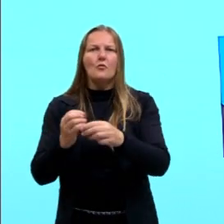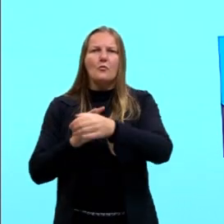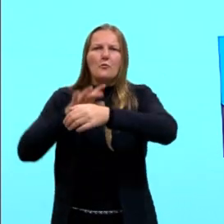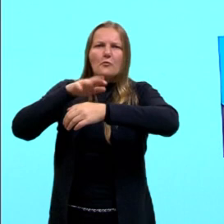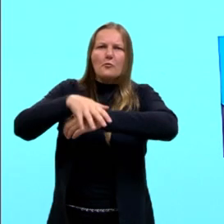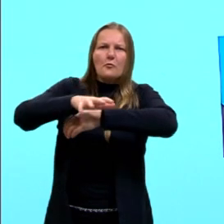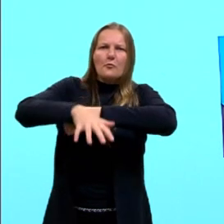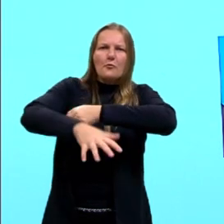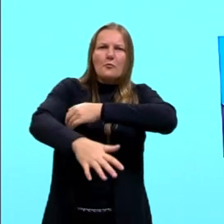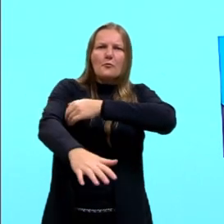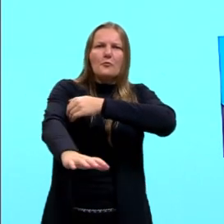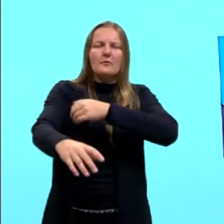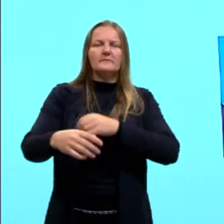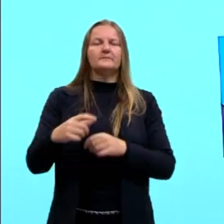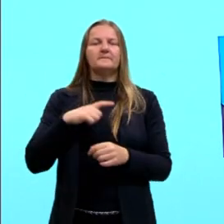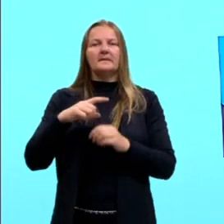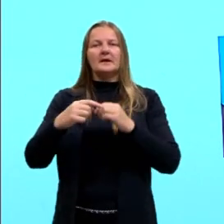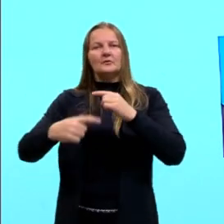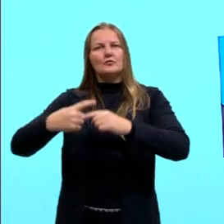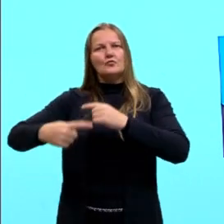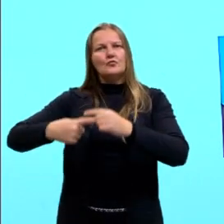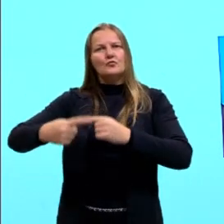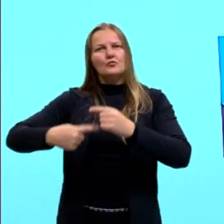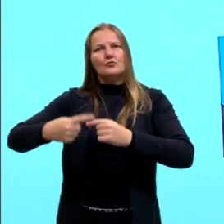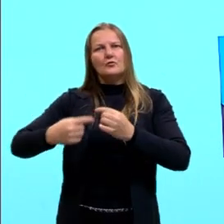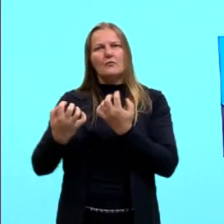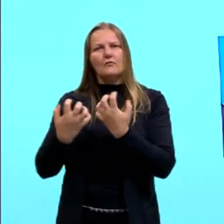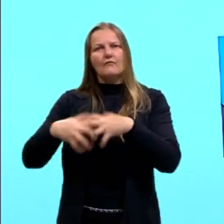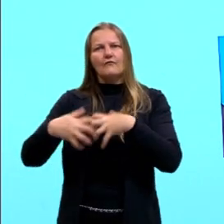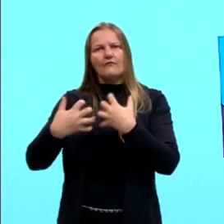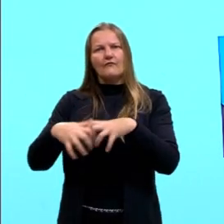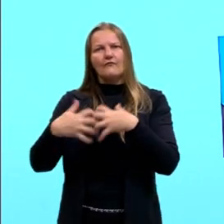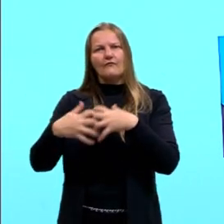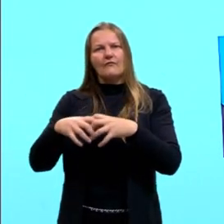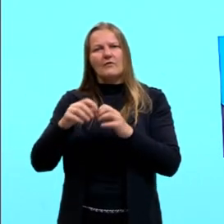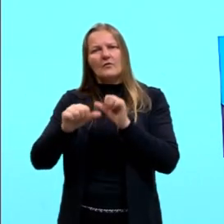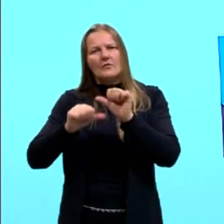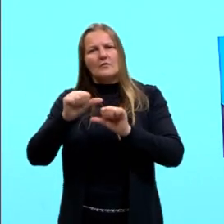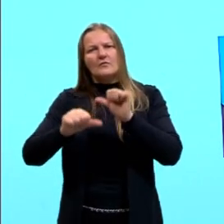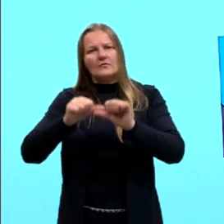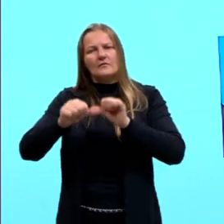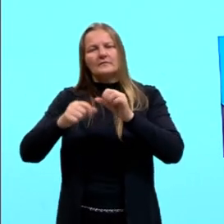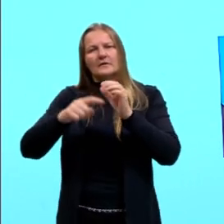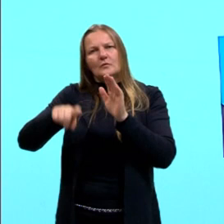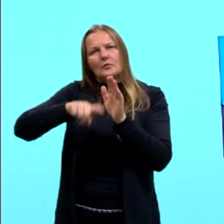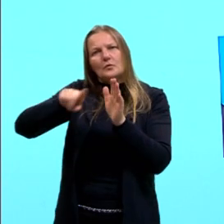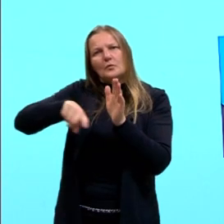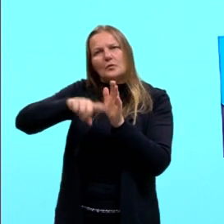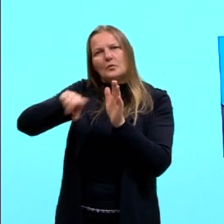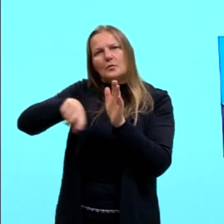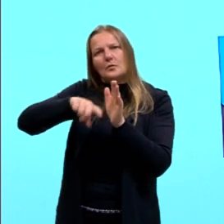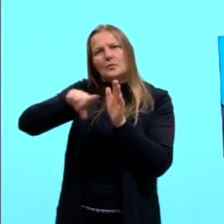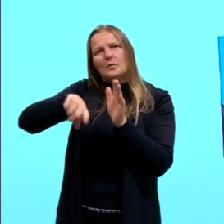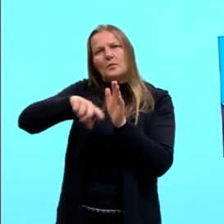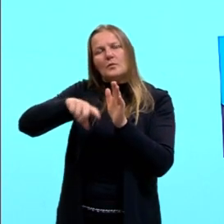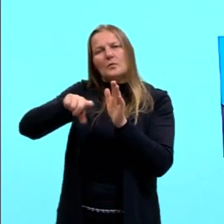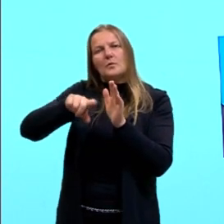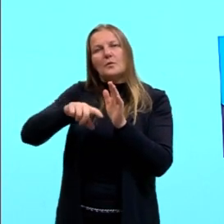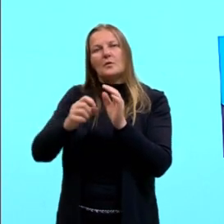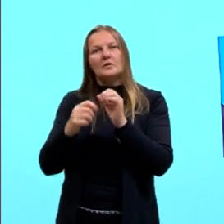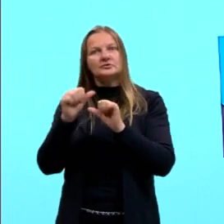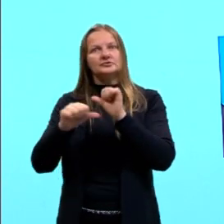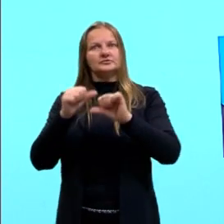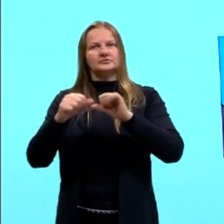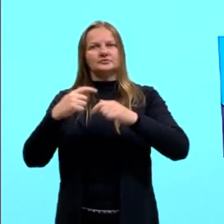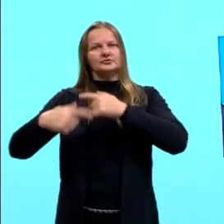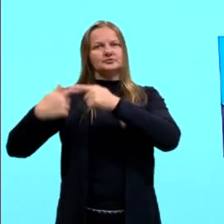o acontece? Nós colocamos uma turbina, né, e aí, essa água vai tocar essa turbina, e essa turbina vai gerar o campo elétrico, né,